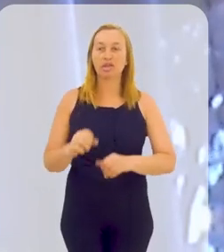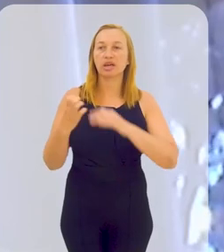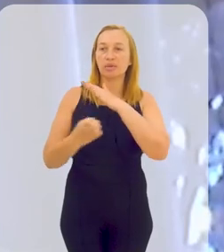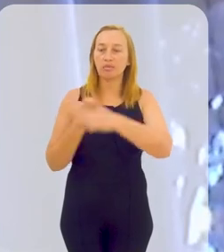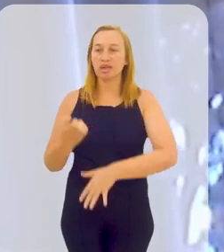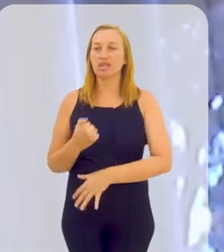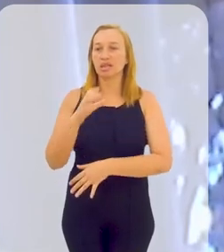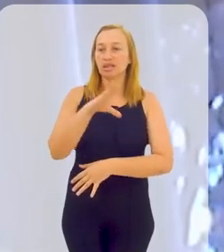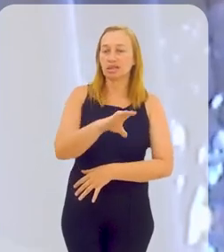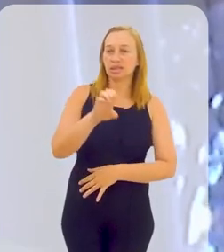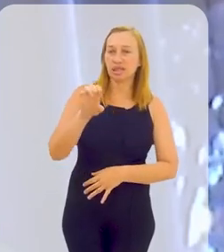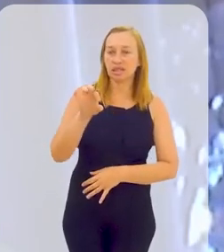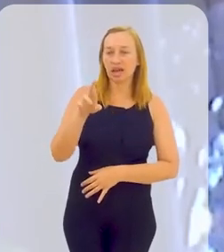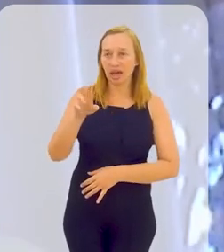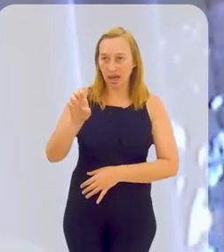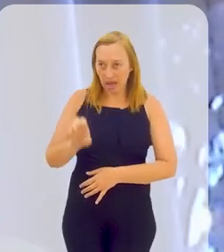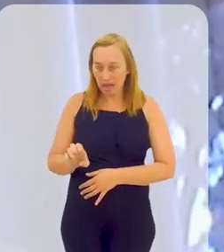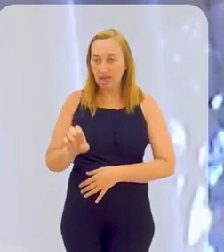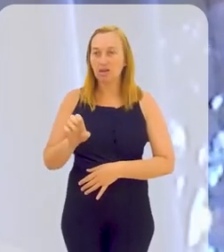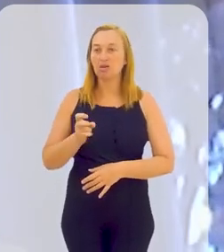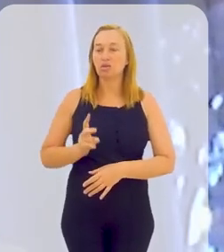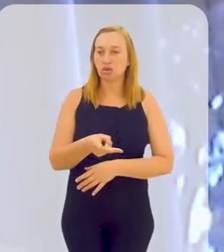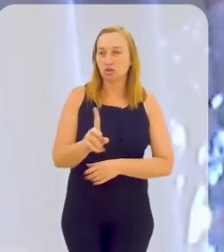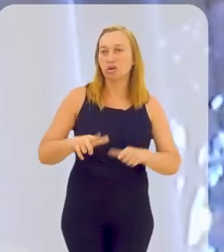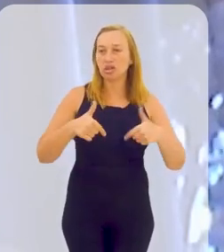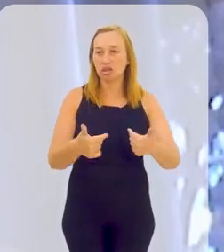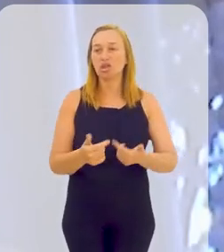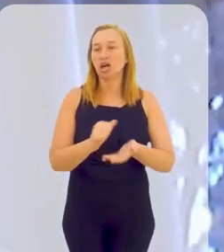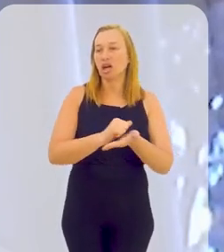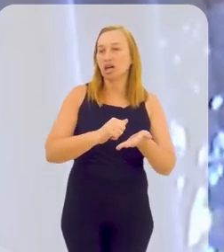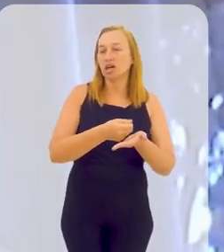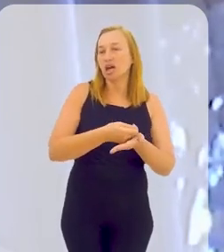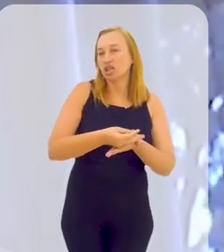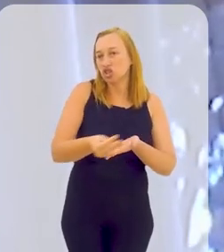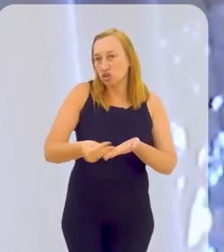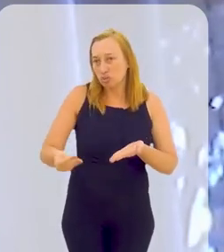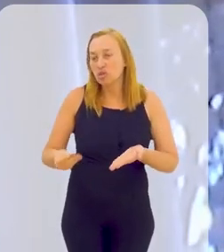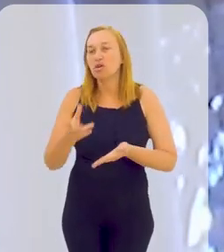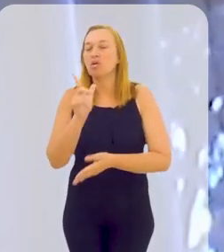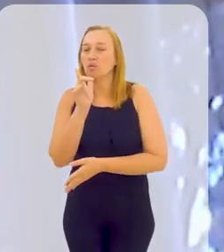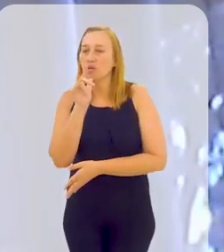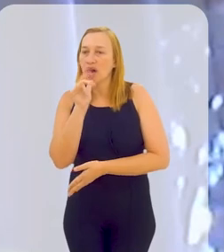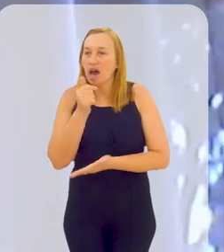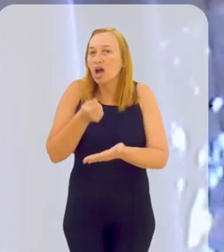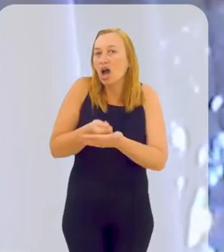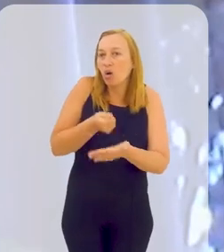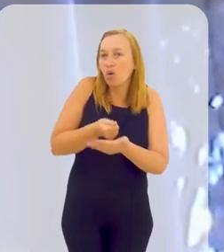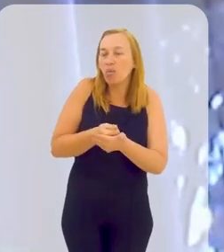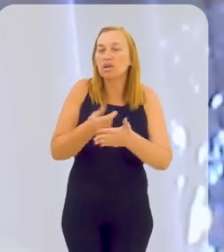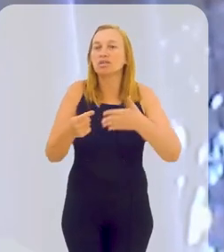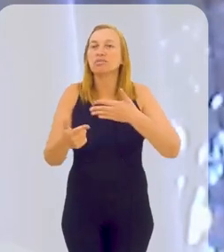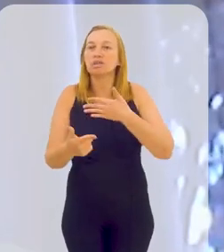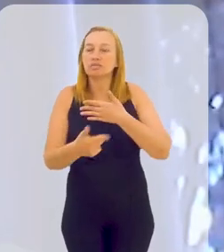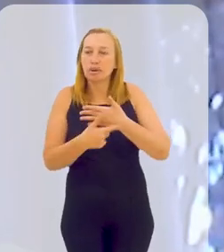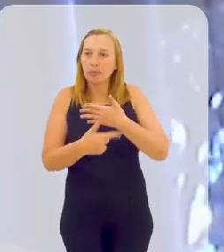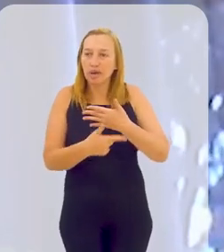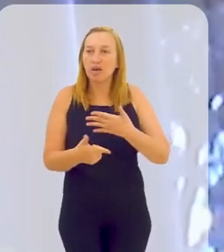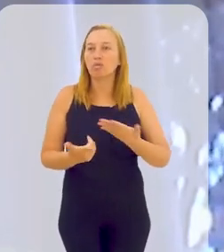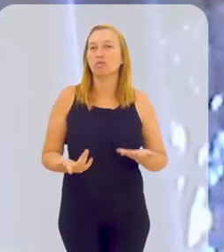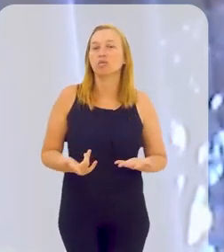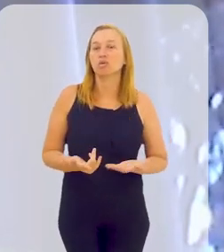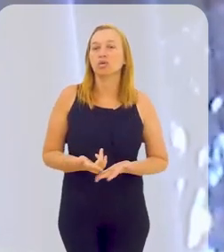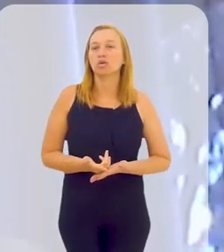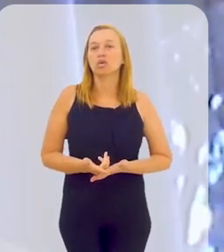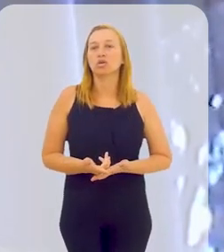a CEDAI continua operando. E a distribuição da água, a cobrança pelos serviços, que é a principal fonte de receita dessas